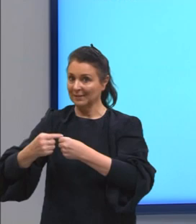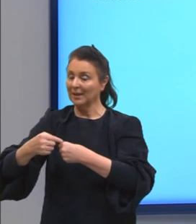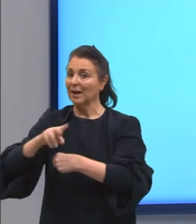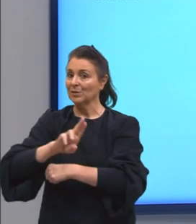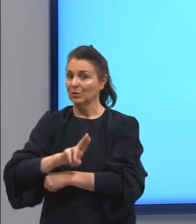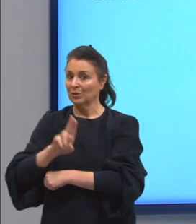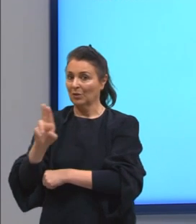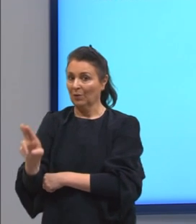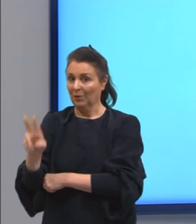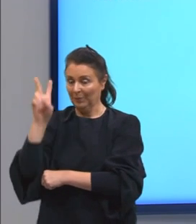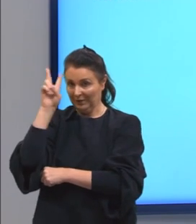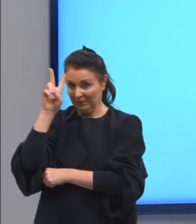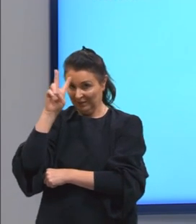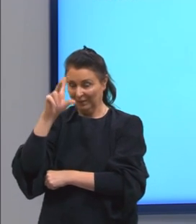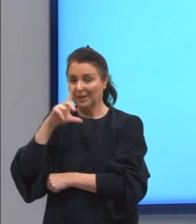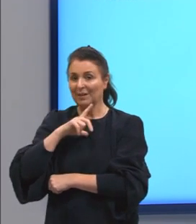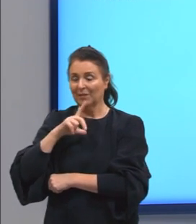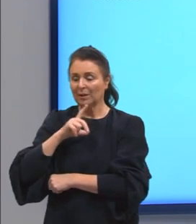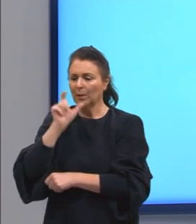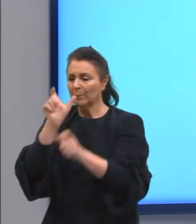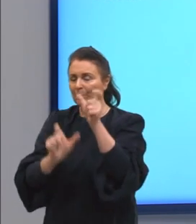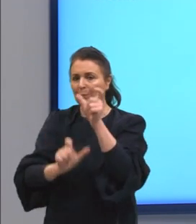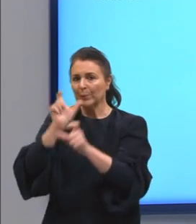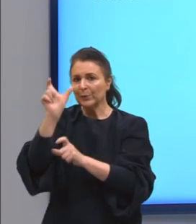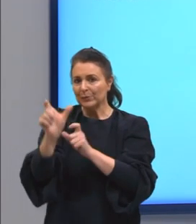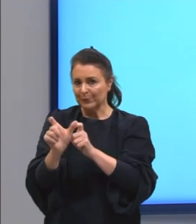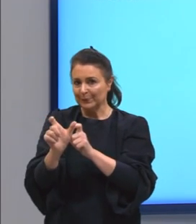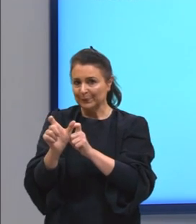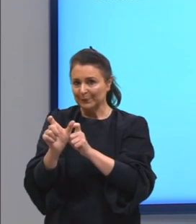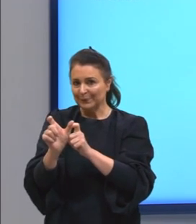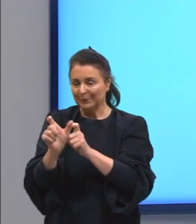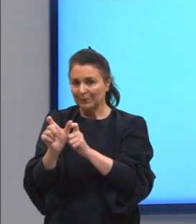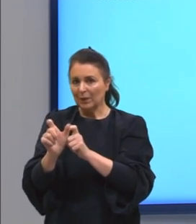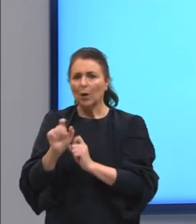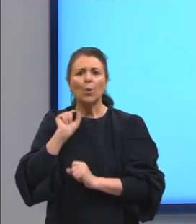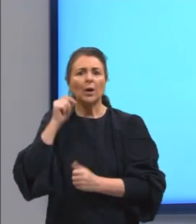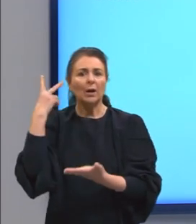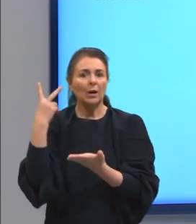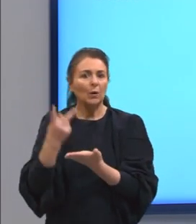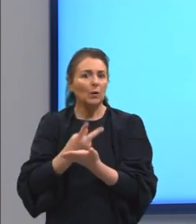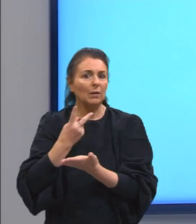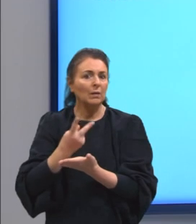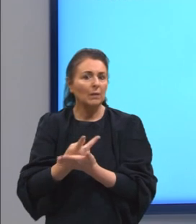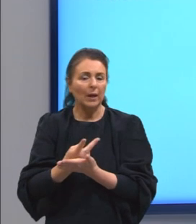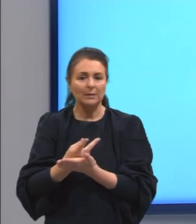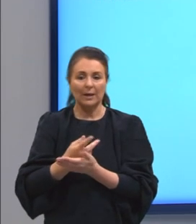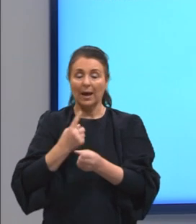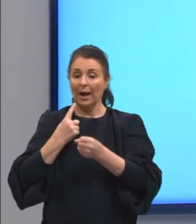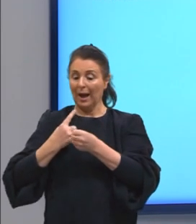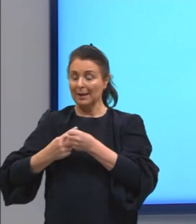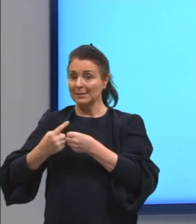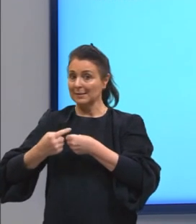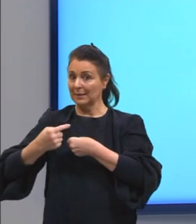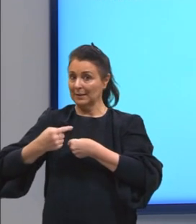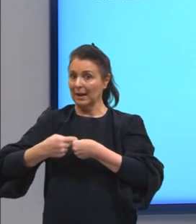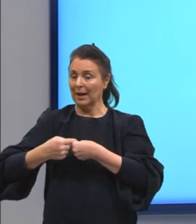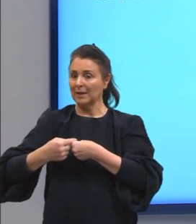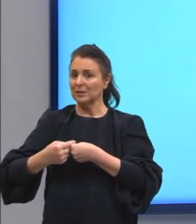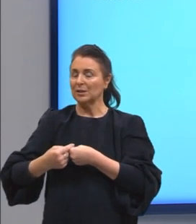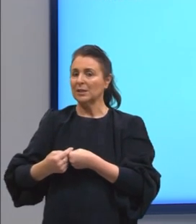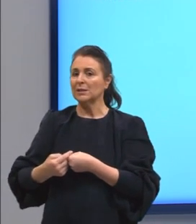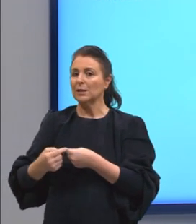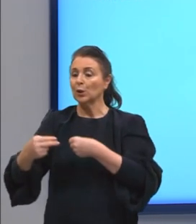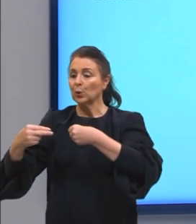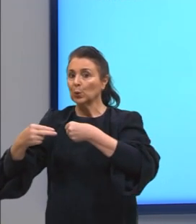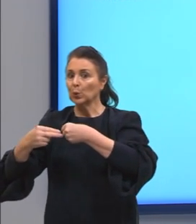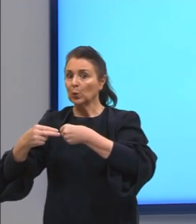né, bom, vai ter ali as suas pessoas, aquela questão toda, tá. O que que acontece, muitas vezes, essa cidade, esse núcleo urbano,